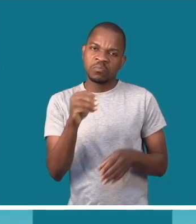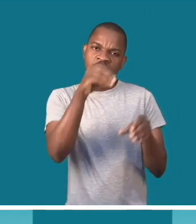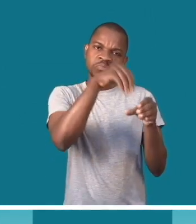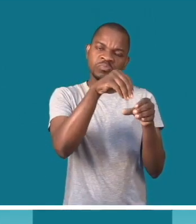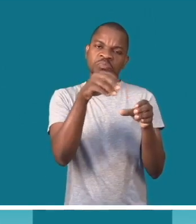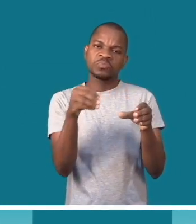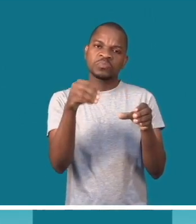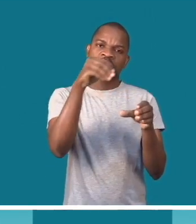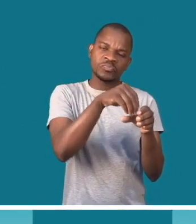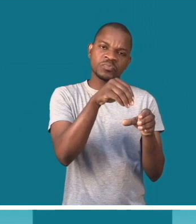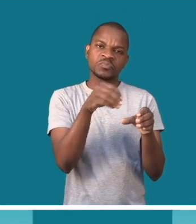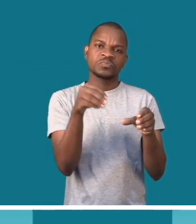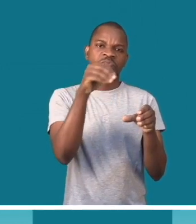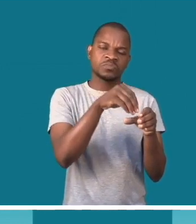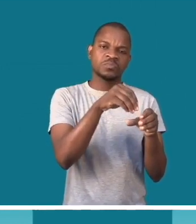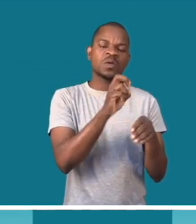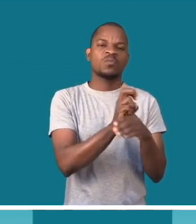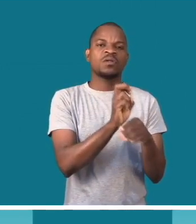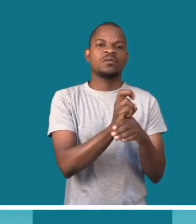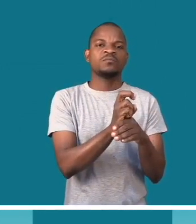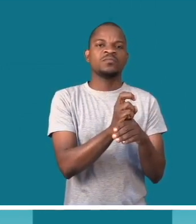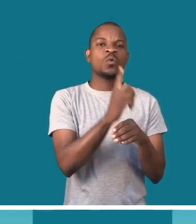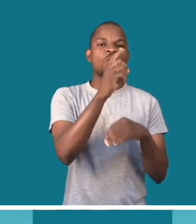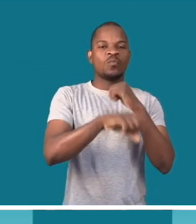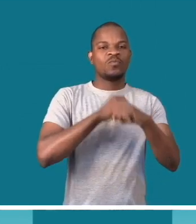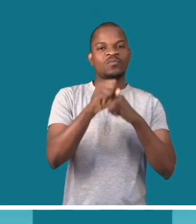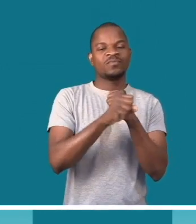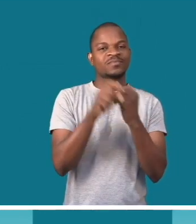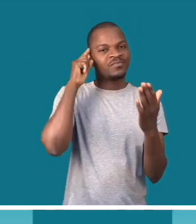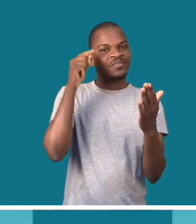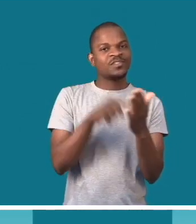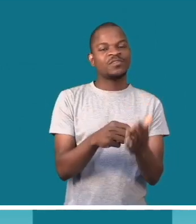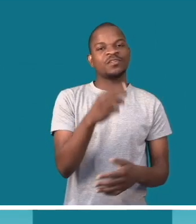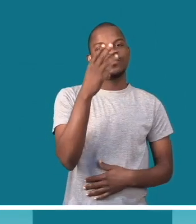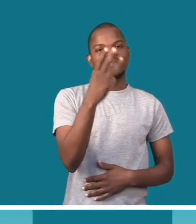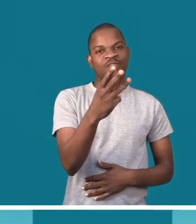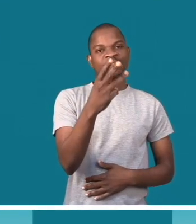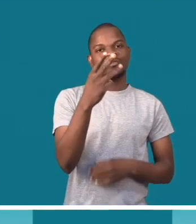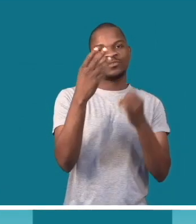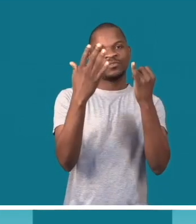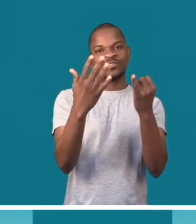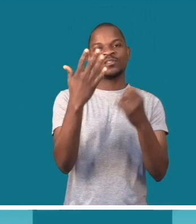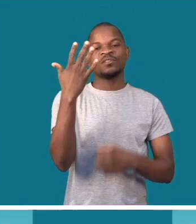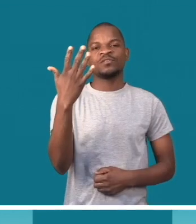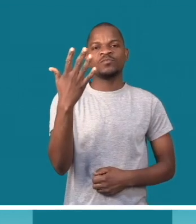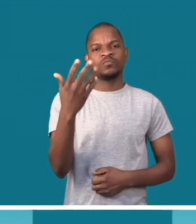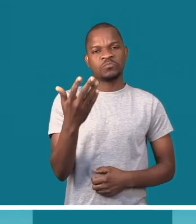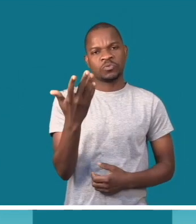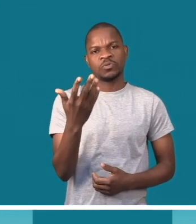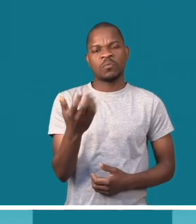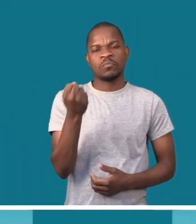talvez colocando um metical por dia aqui. Por ano já terá 365 meticals e pode ajudar os